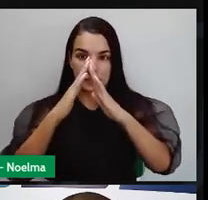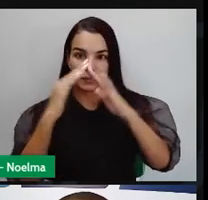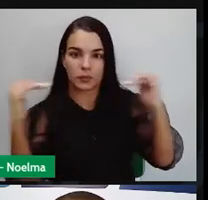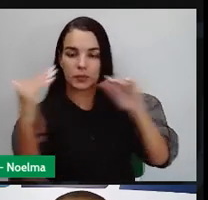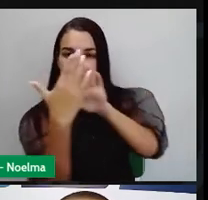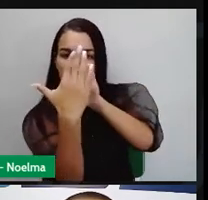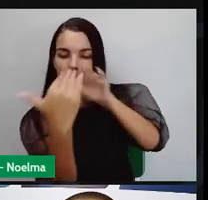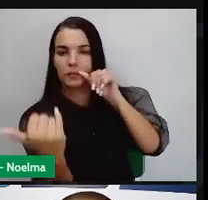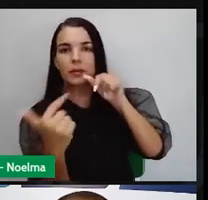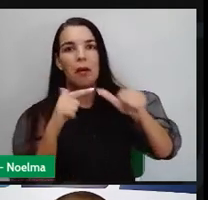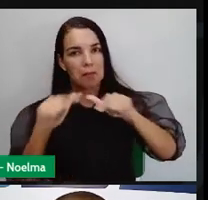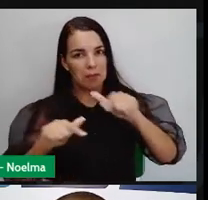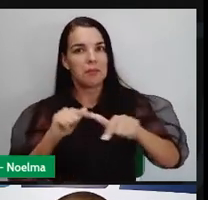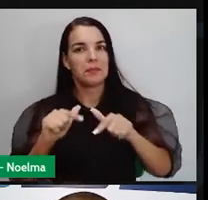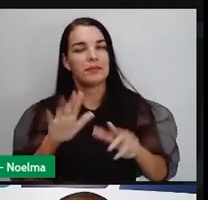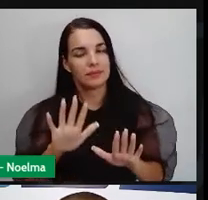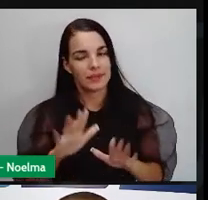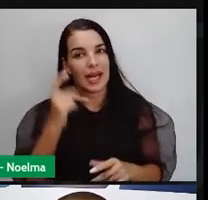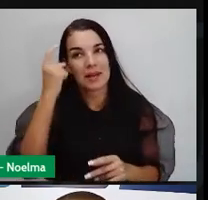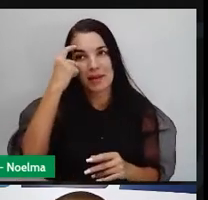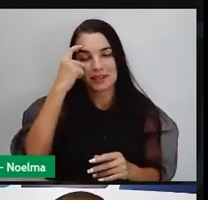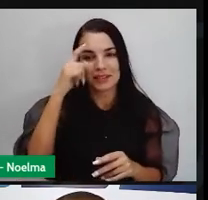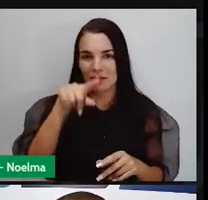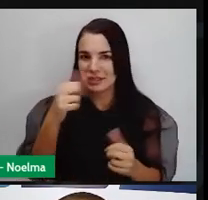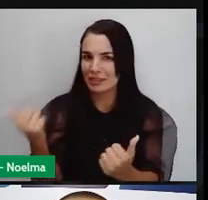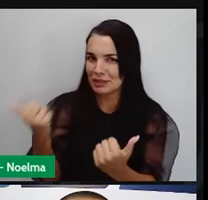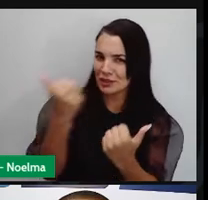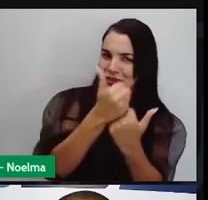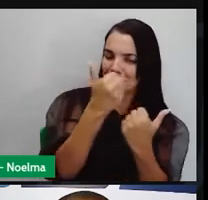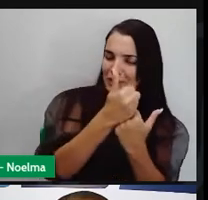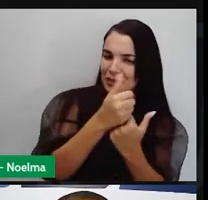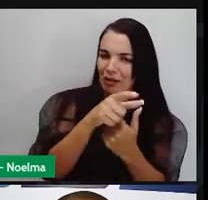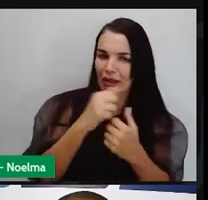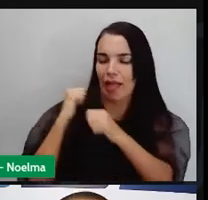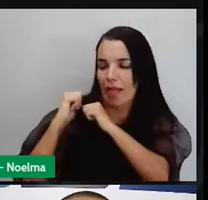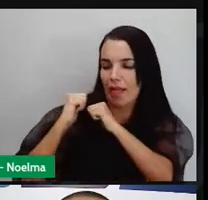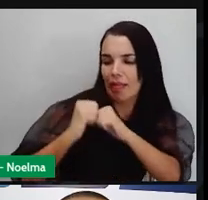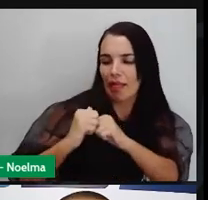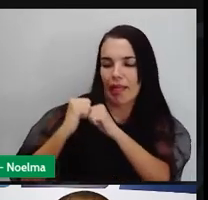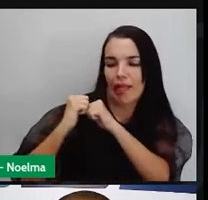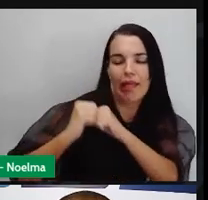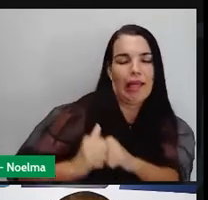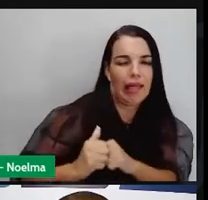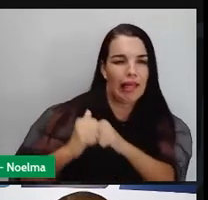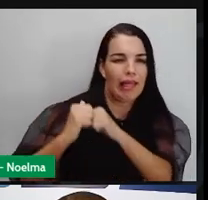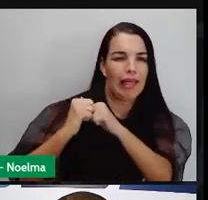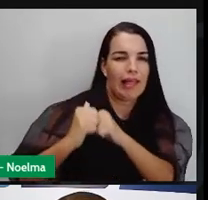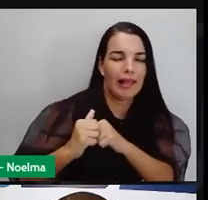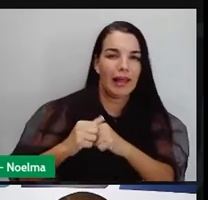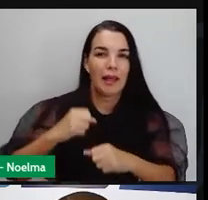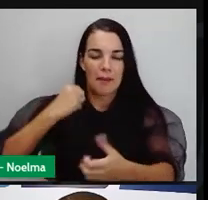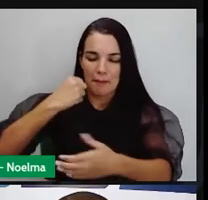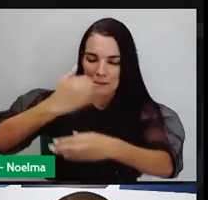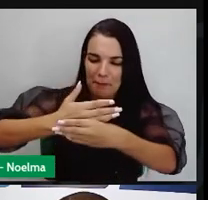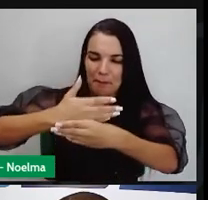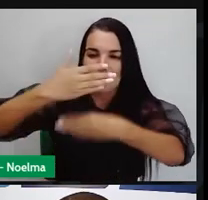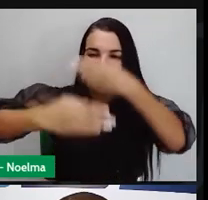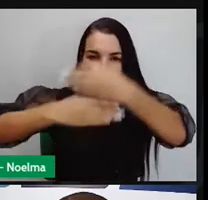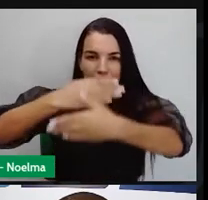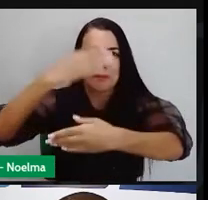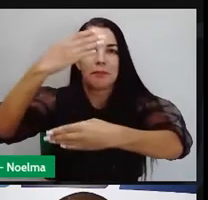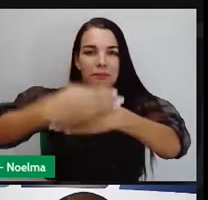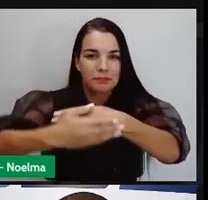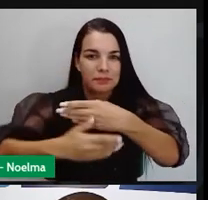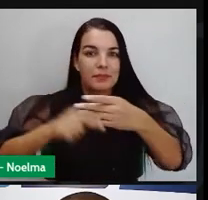Imagina, se coloca no lugar desses rapazes aí, carregando esse bloco aí de pedra,